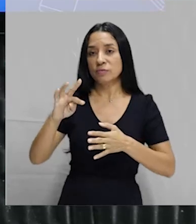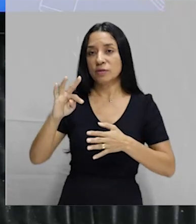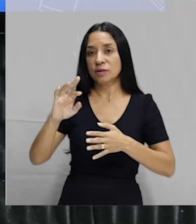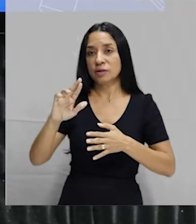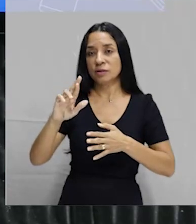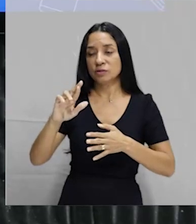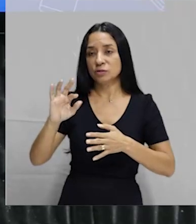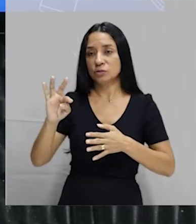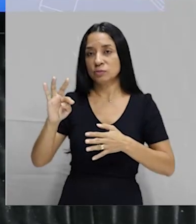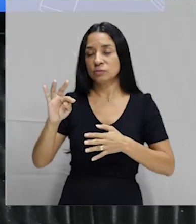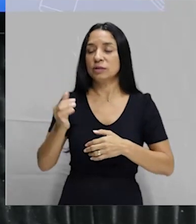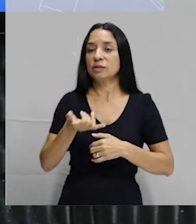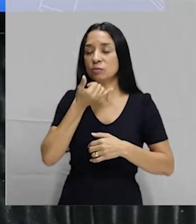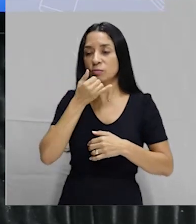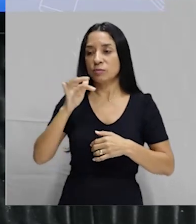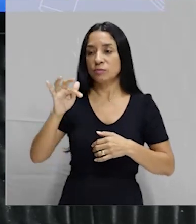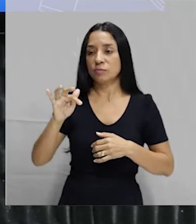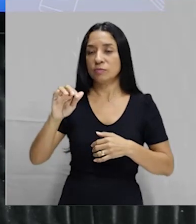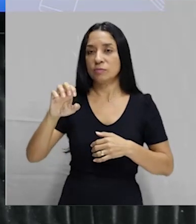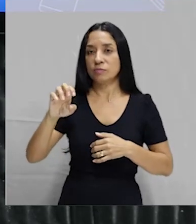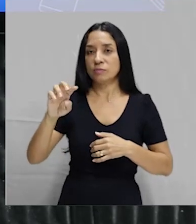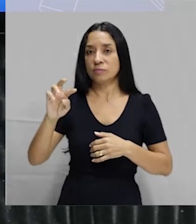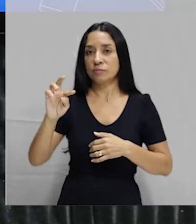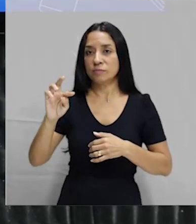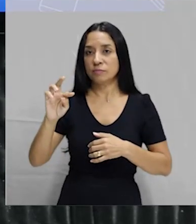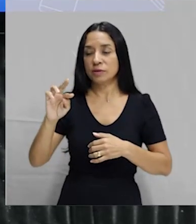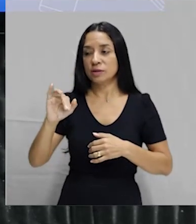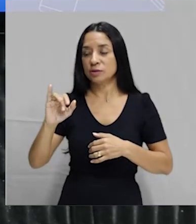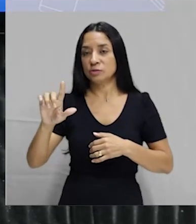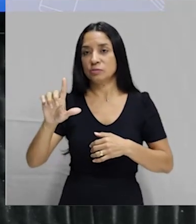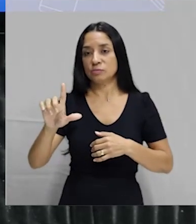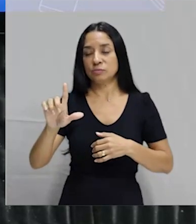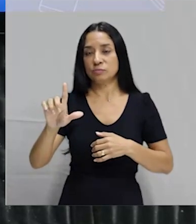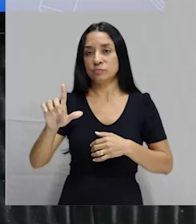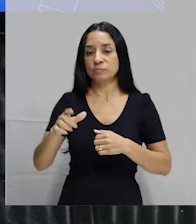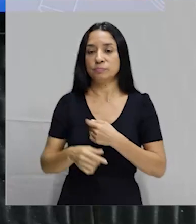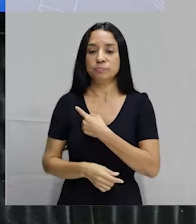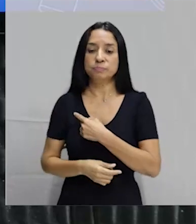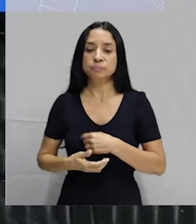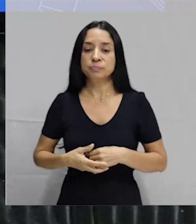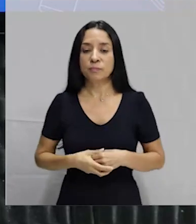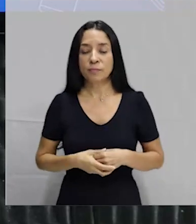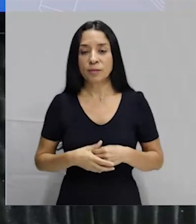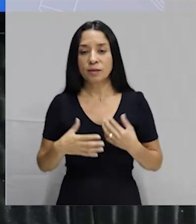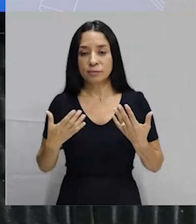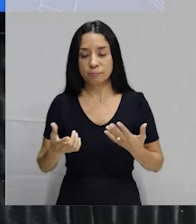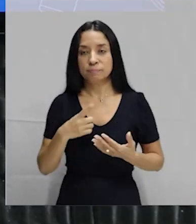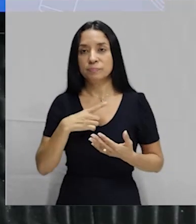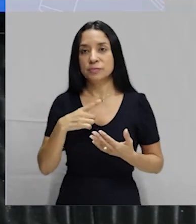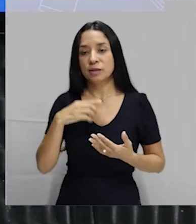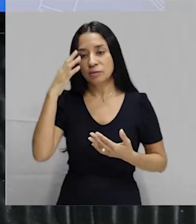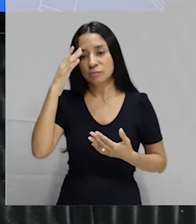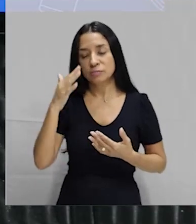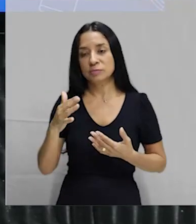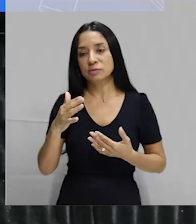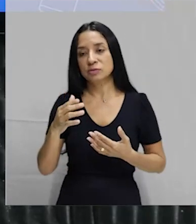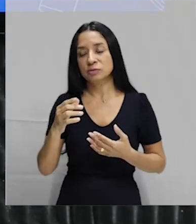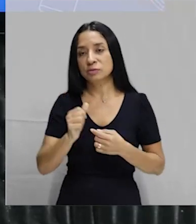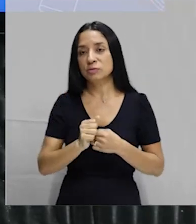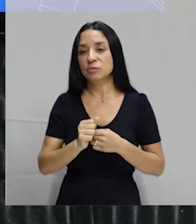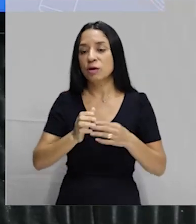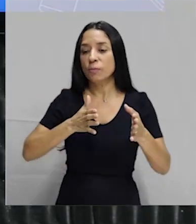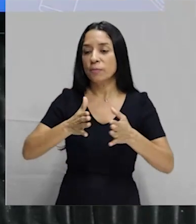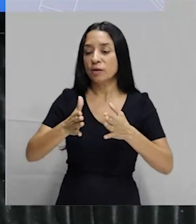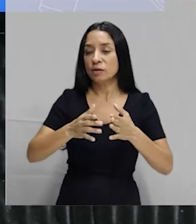mais ou menos 3 dias antes ou 3 dias depois do 14º dia. Então, eu imagino aqui um ciclo menstrual